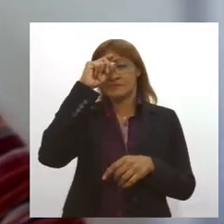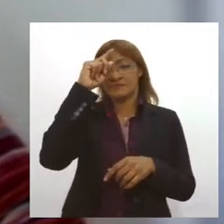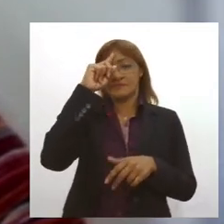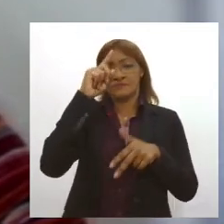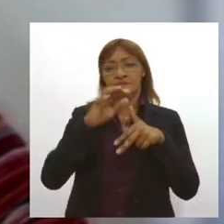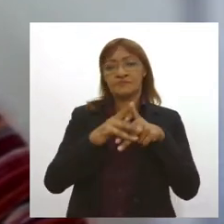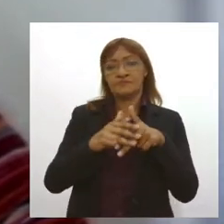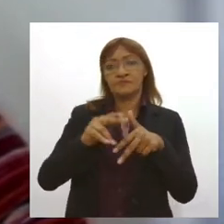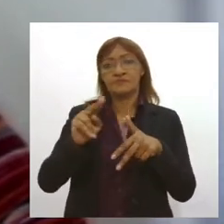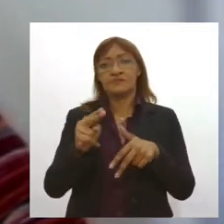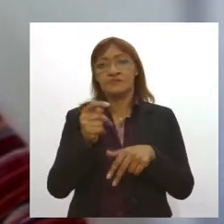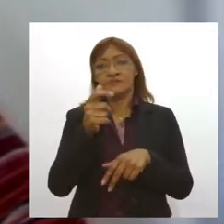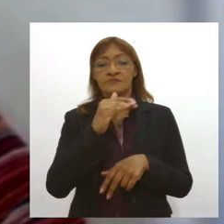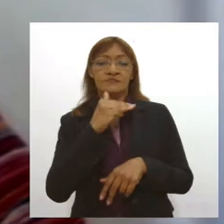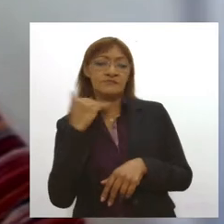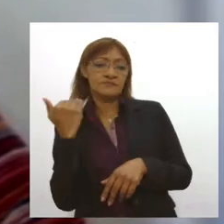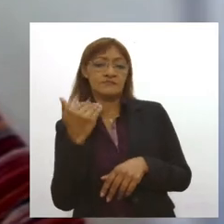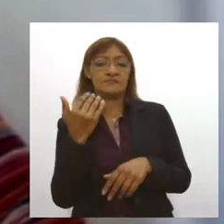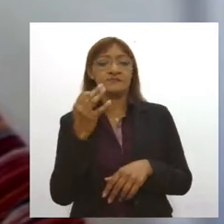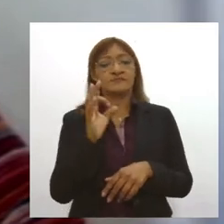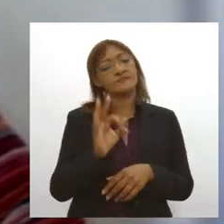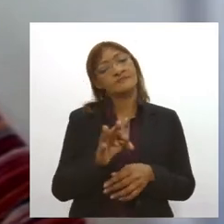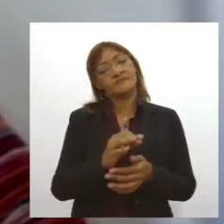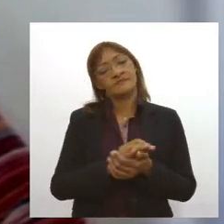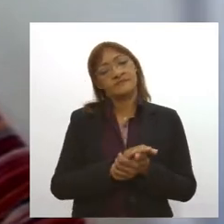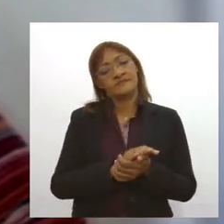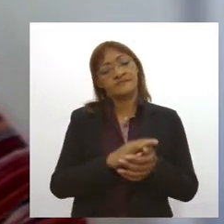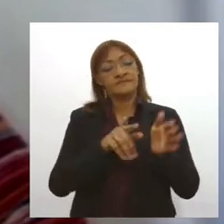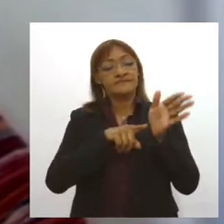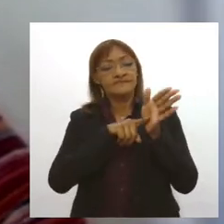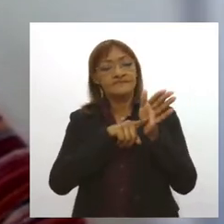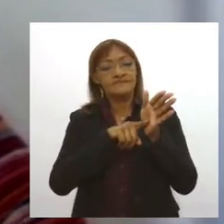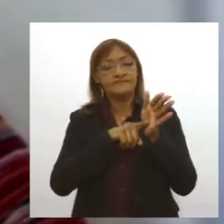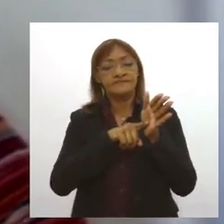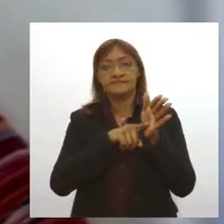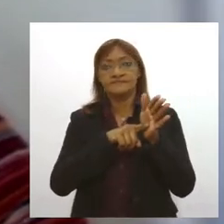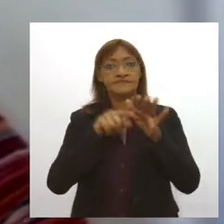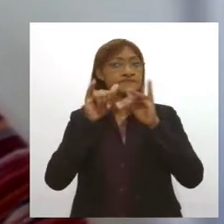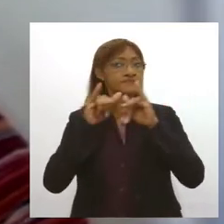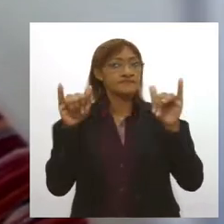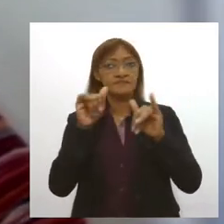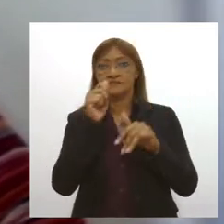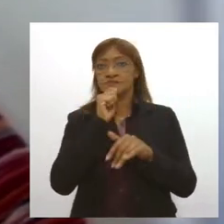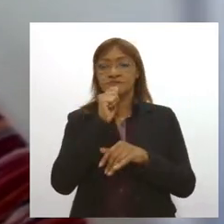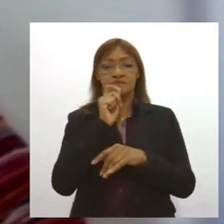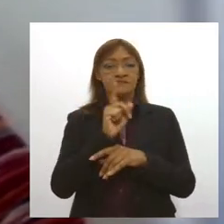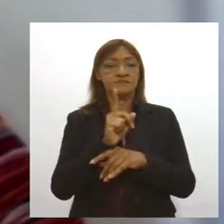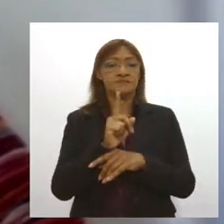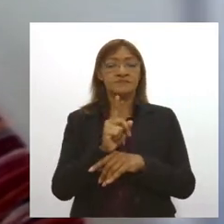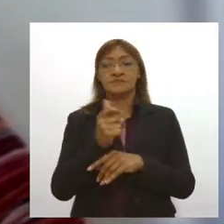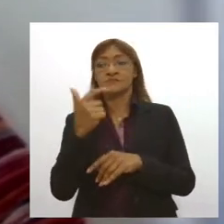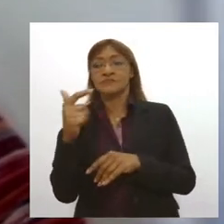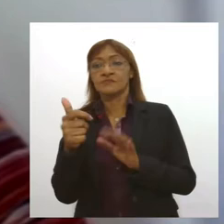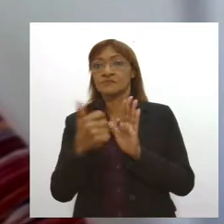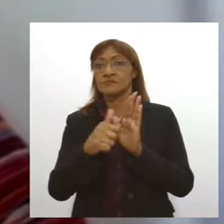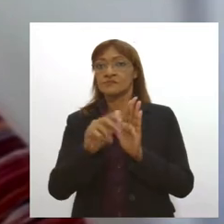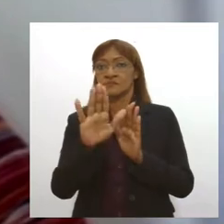de morte. Tá? Esses dados, eles são dados ainda não publicados em estudos que estão em andamento.